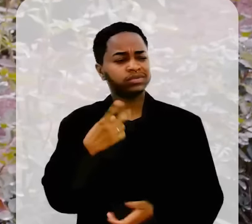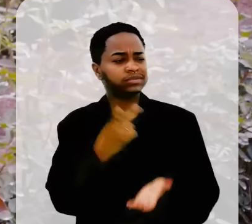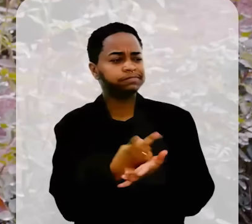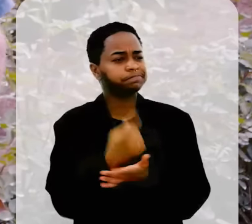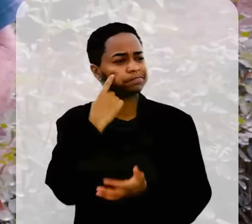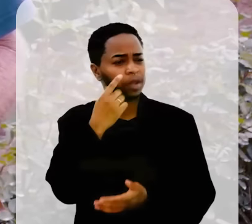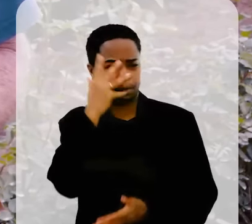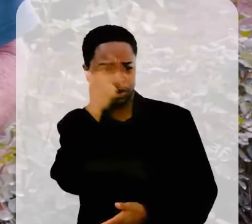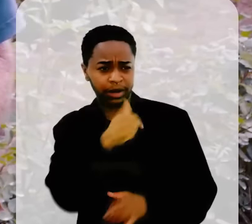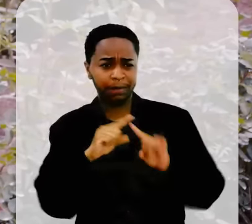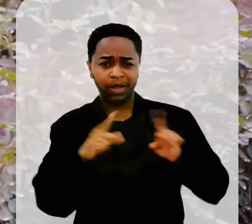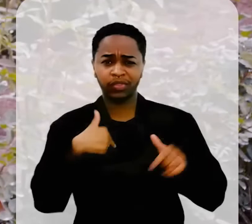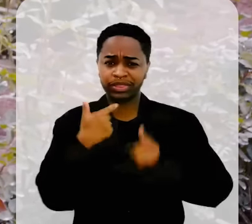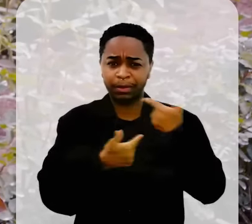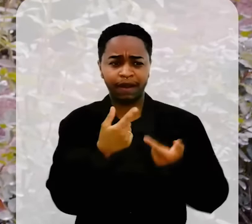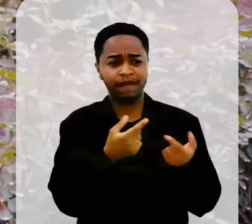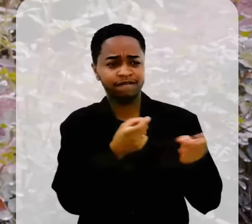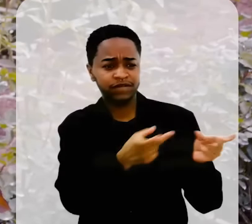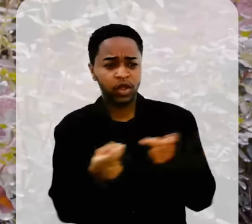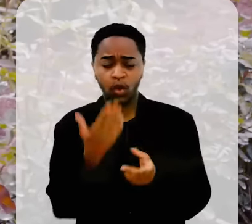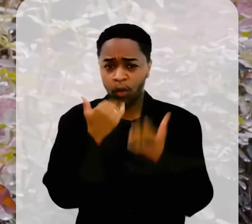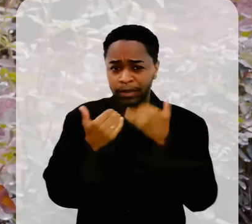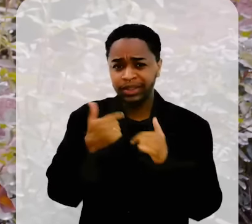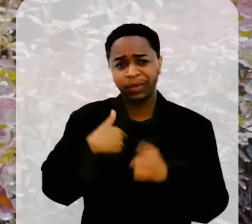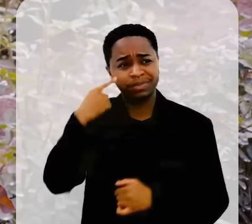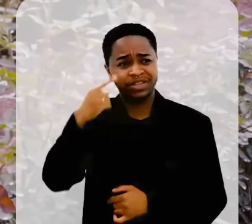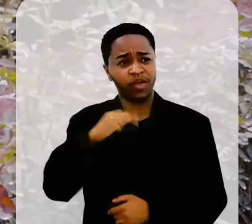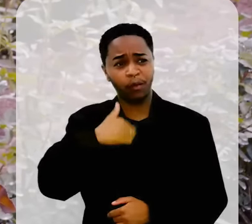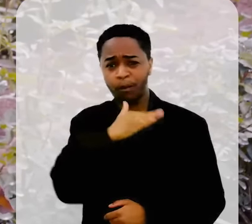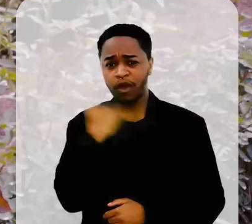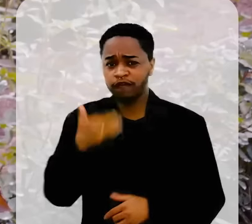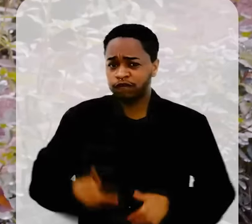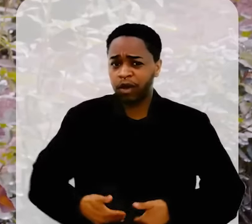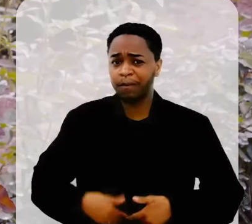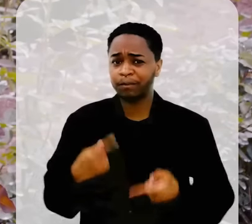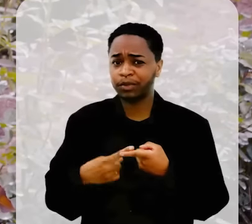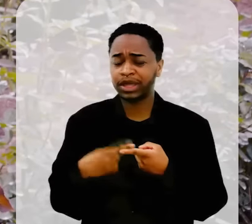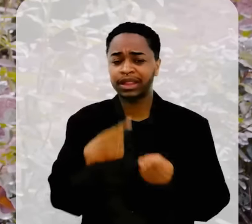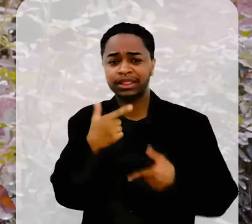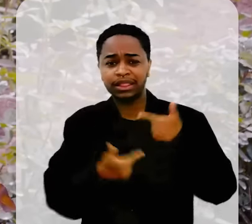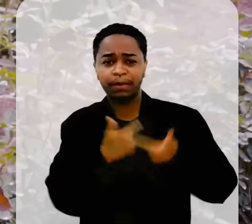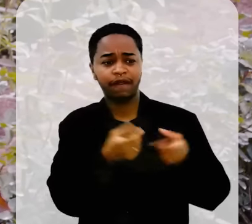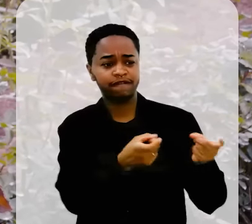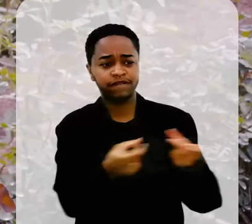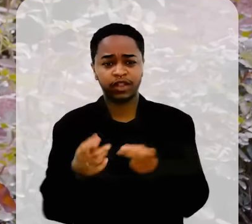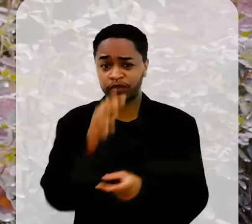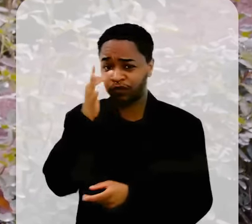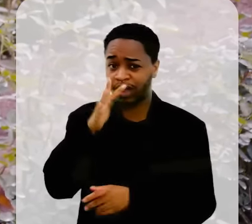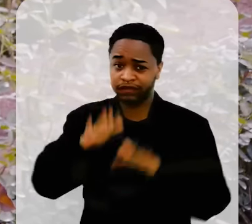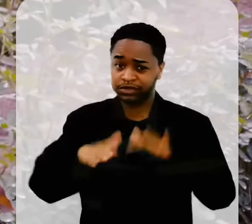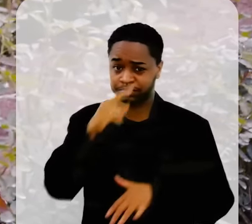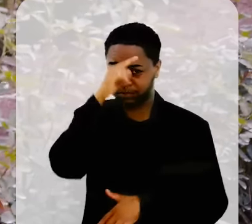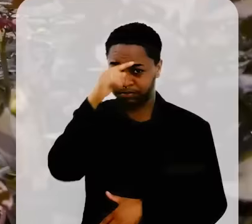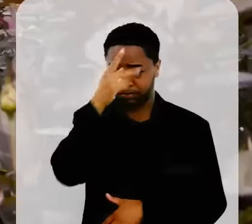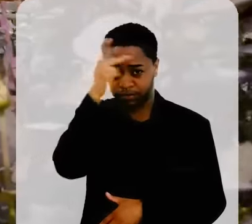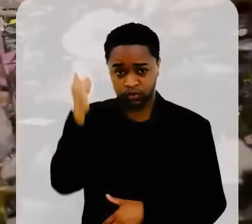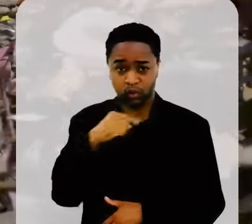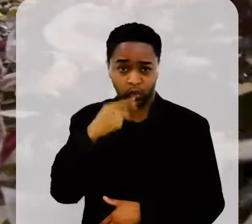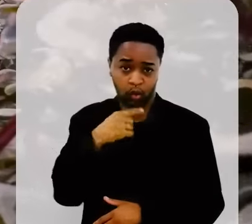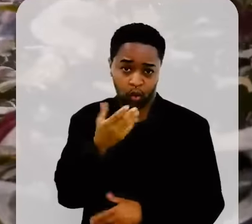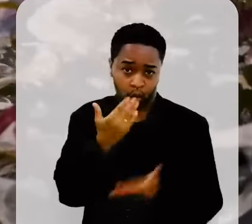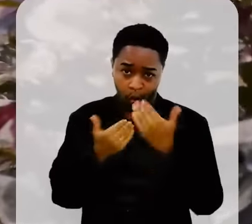achava bonito, só que quando eu trabalhava com legumes, eu não gostava de flor. Eu falava para o pessoal, vamos rei de flor, comer porque vai trabalhar com flor comer. Tem as pessoas que não comem, né?